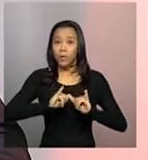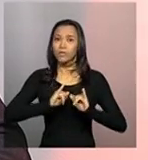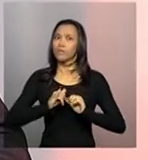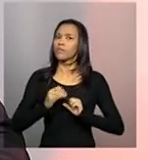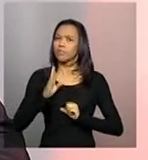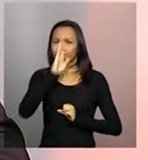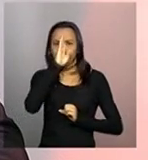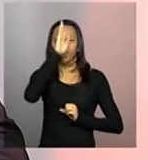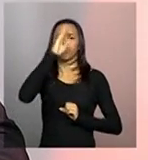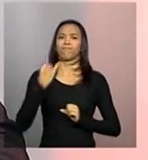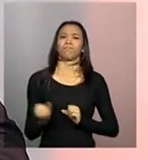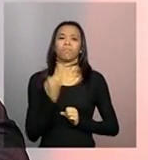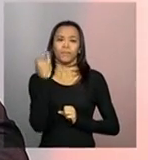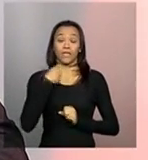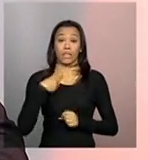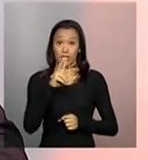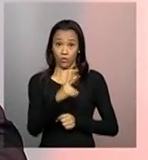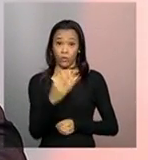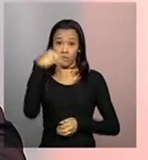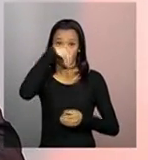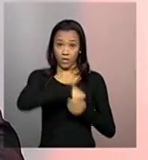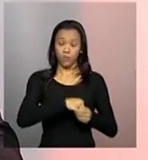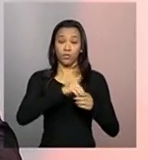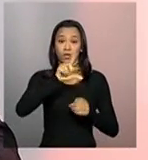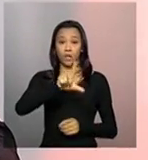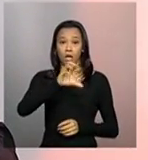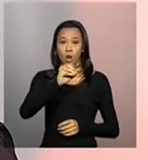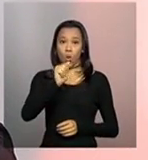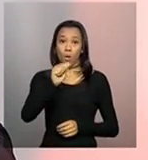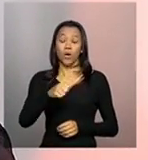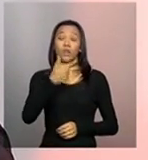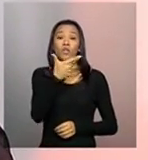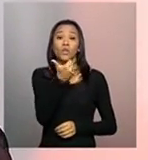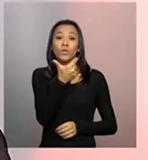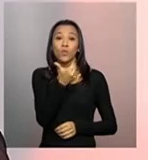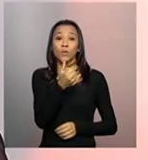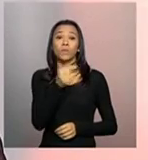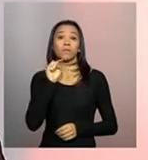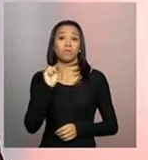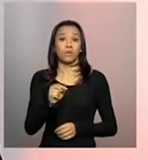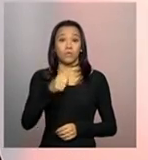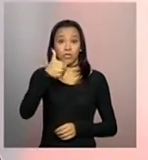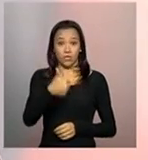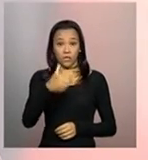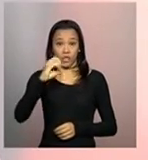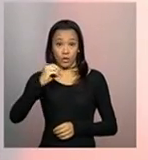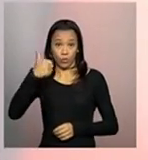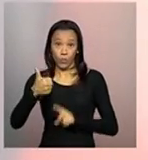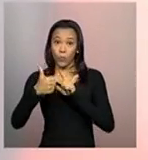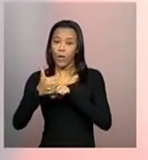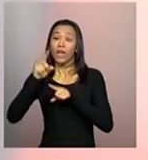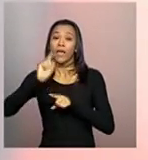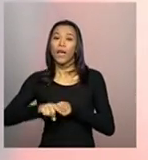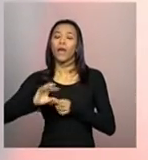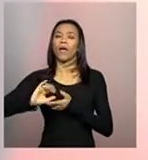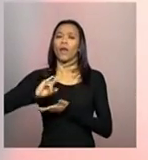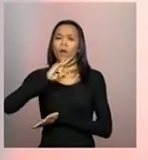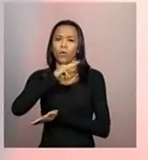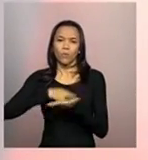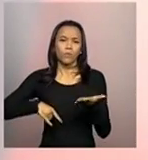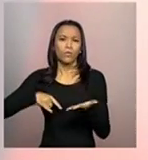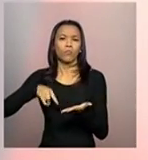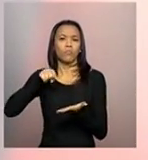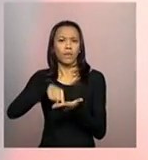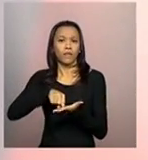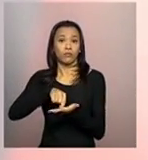instrumentos que estão previstos na LOAS e na Lei 12.101 de 2009, que é a certificação de entidades beneficentes, então o